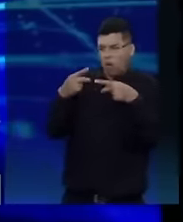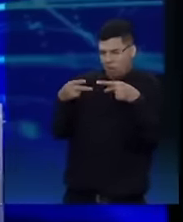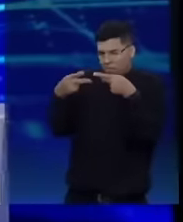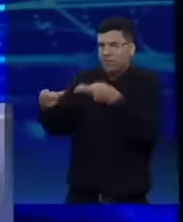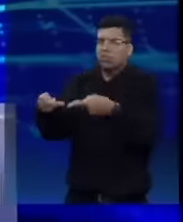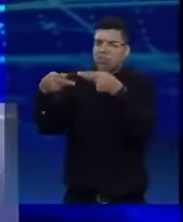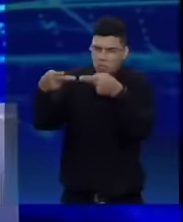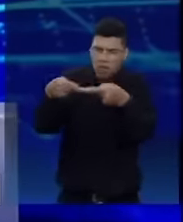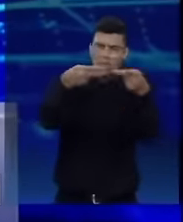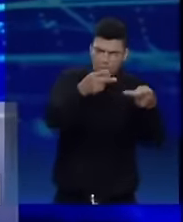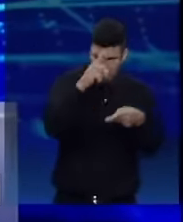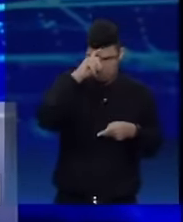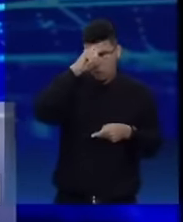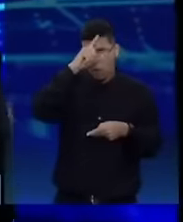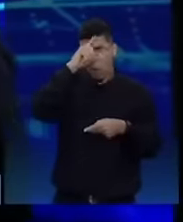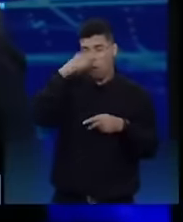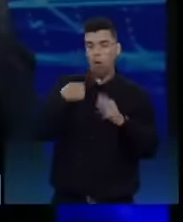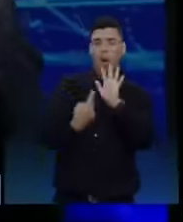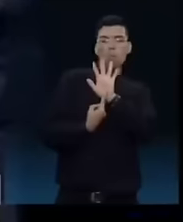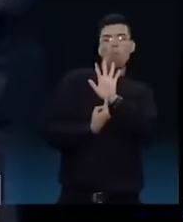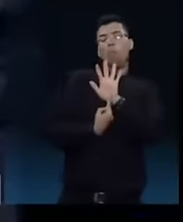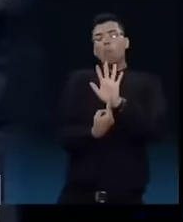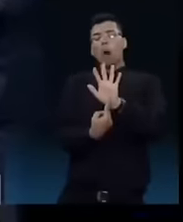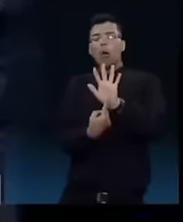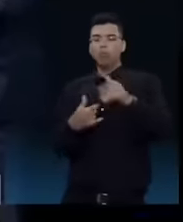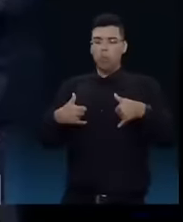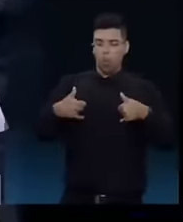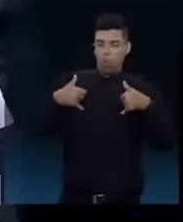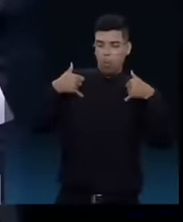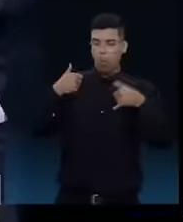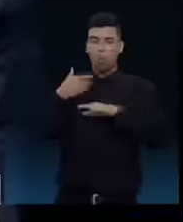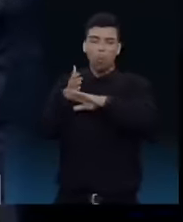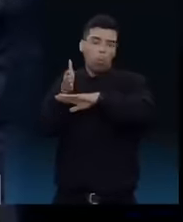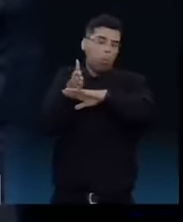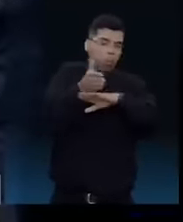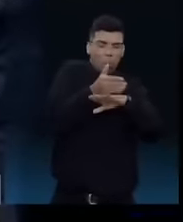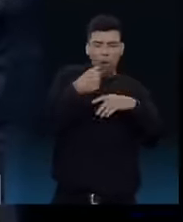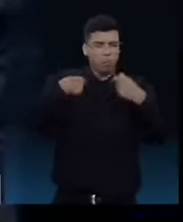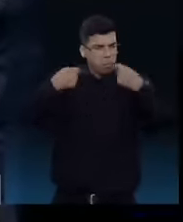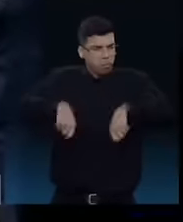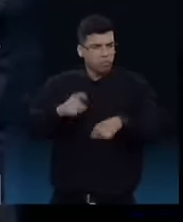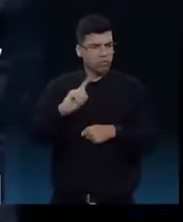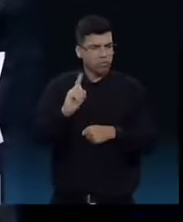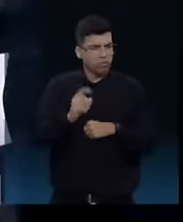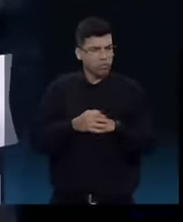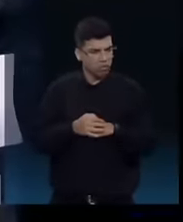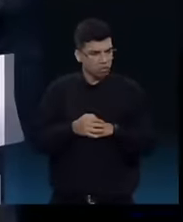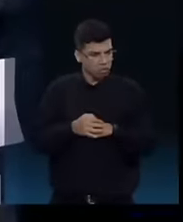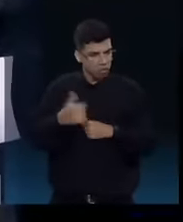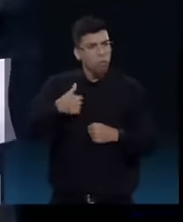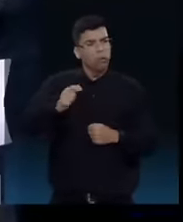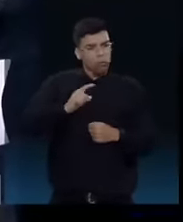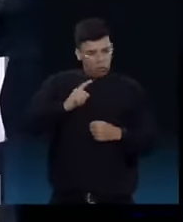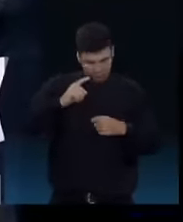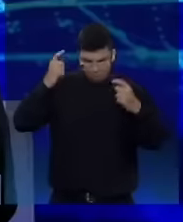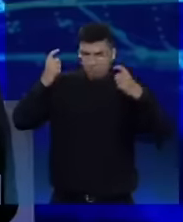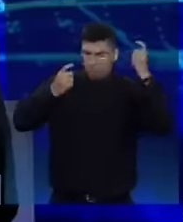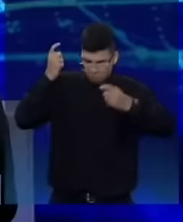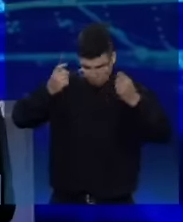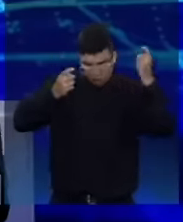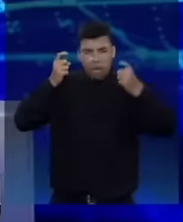propaganda do que faço. Me comovi. Me preocupei com cada morte no Brasil. Repito.